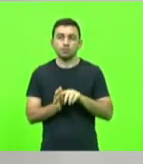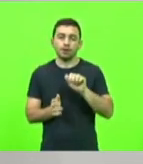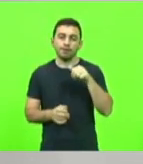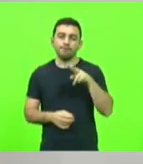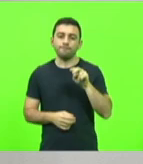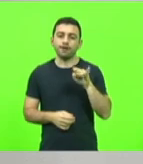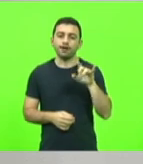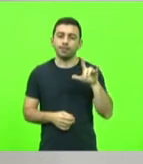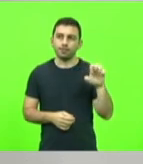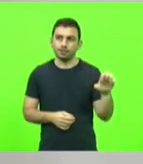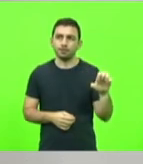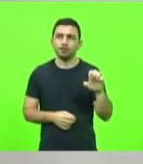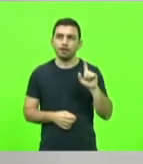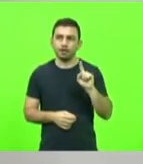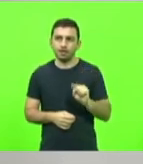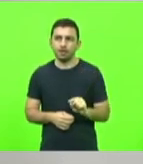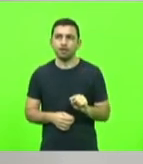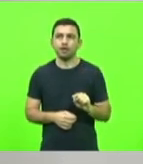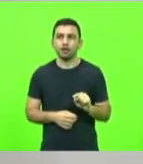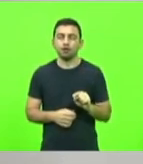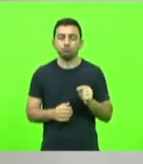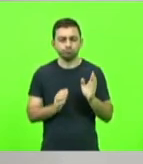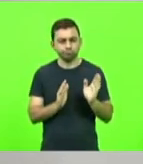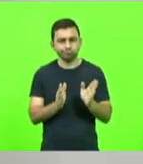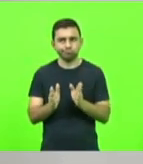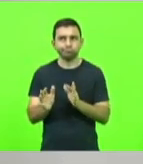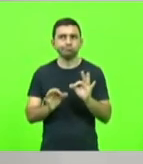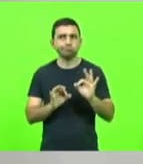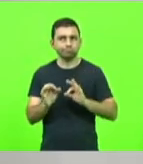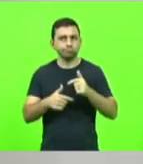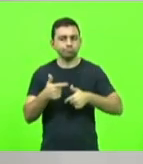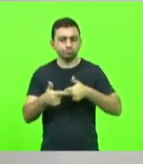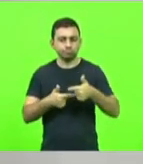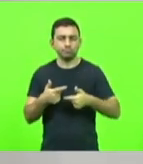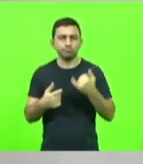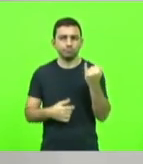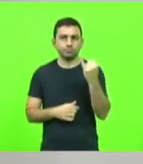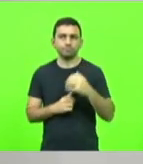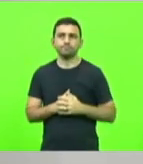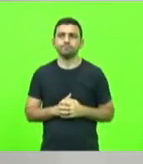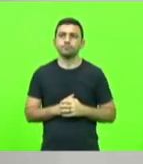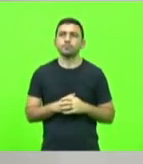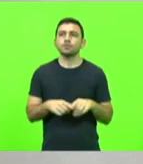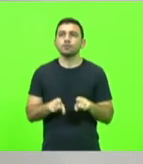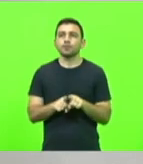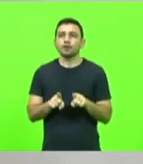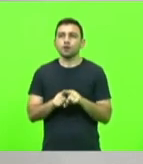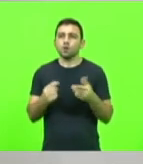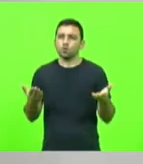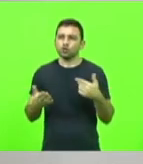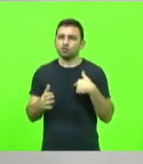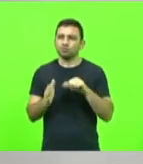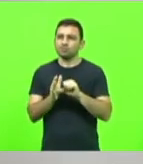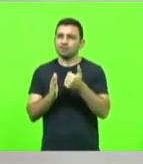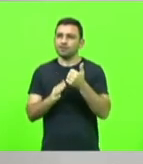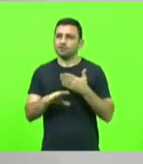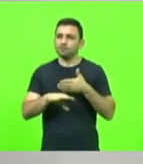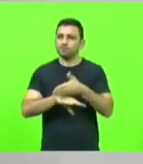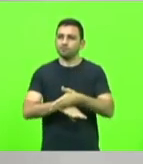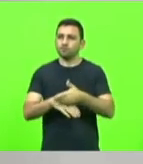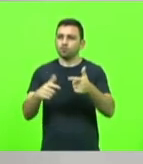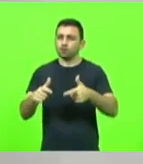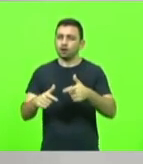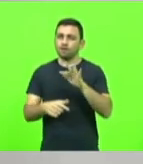para organizar esse serviço extremamente importante. Da mesma forma, hoje eu estive a primeira vez ali no escritório da